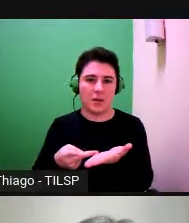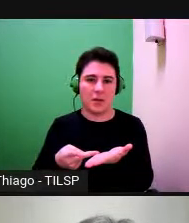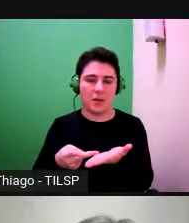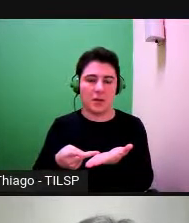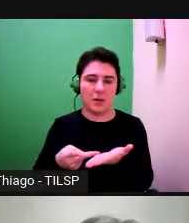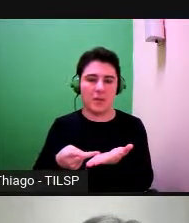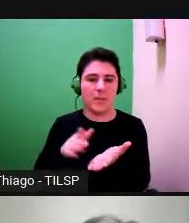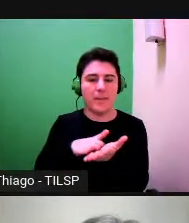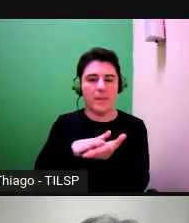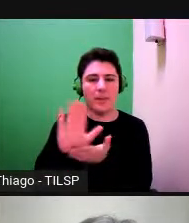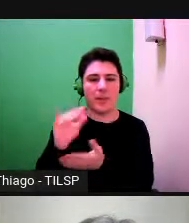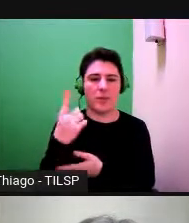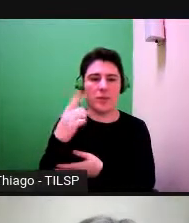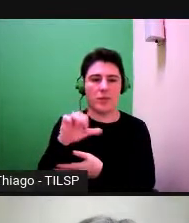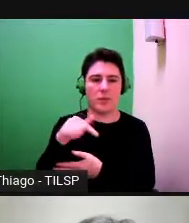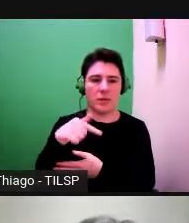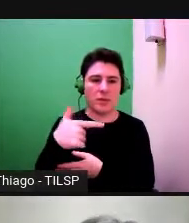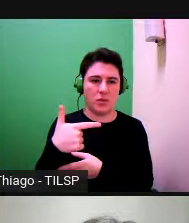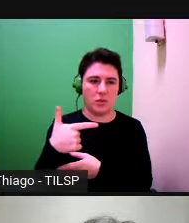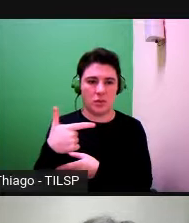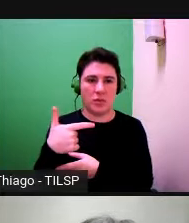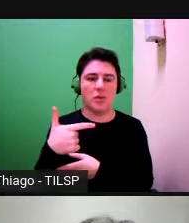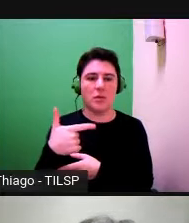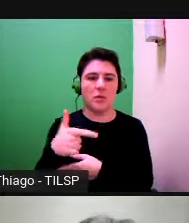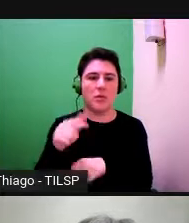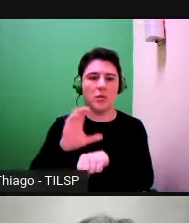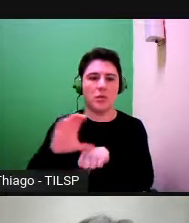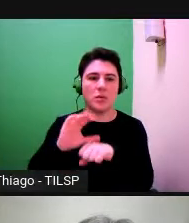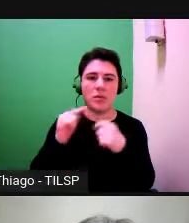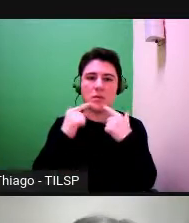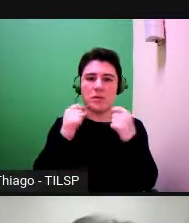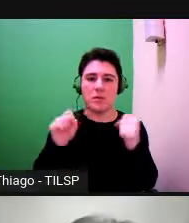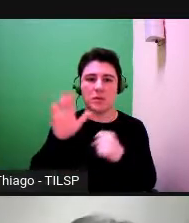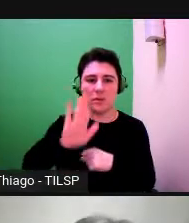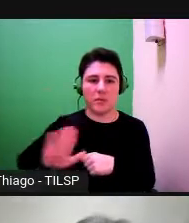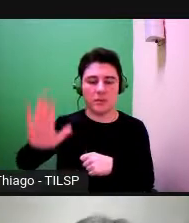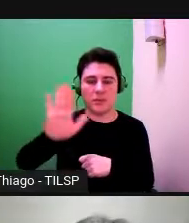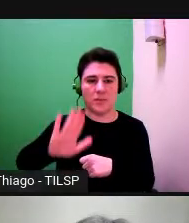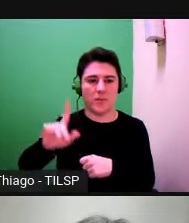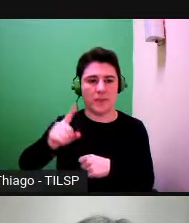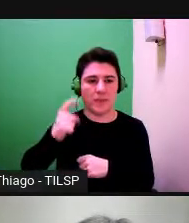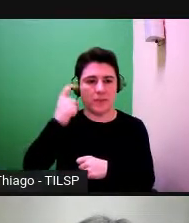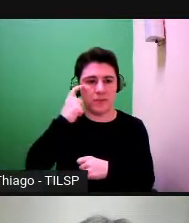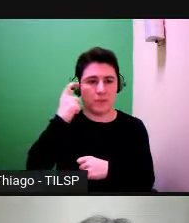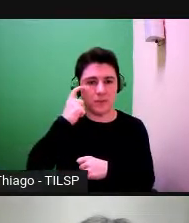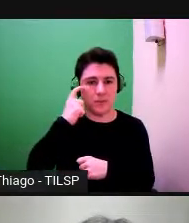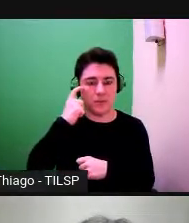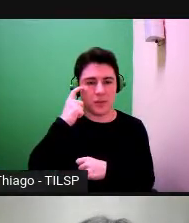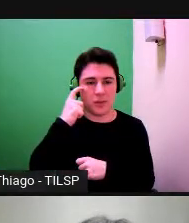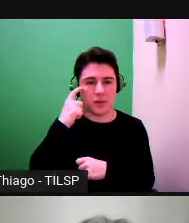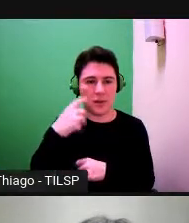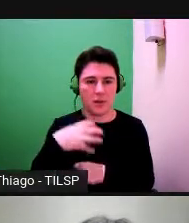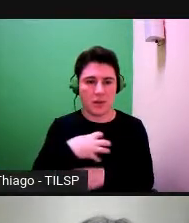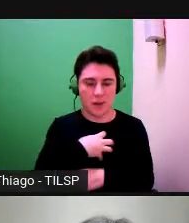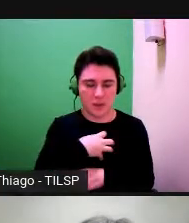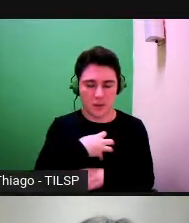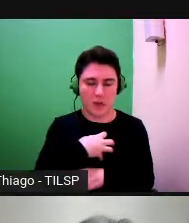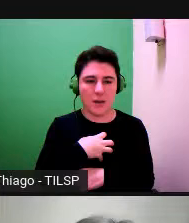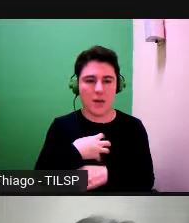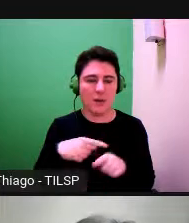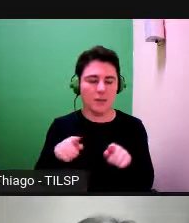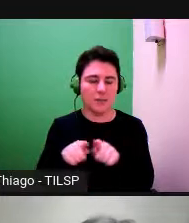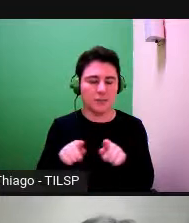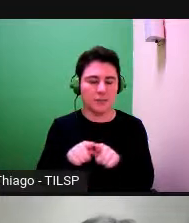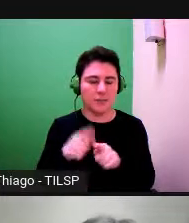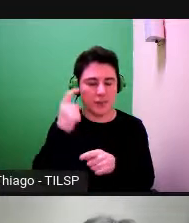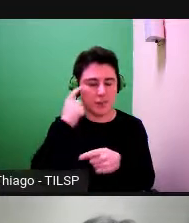publicada em 72 do curso de linguística geral considerado em si mesmo o pensamento é como uma nebulosa em que nada é necessariamente limitado